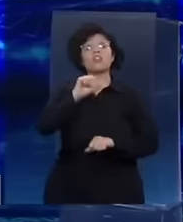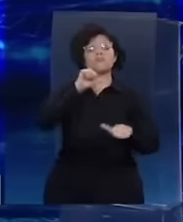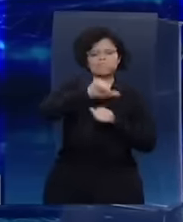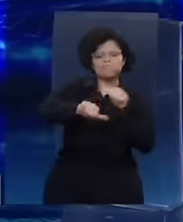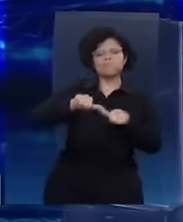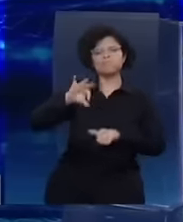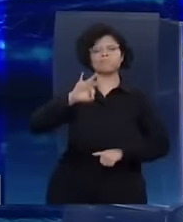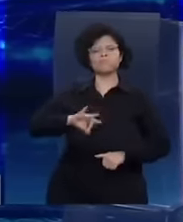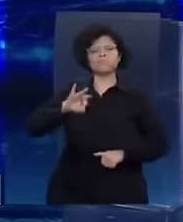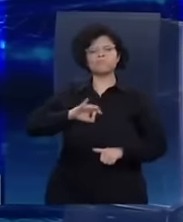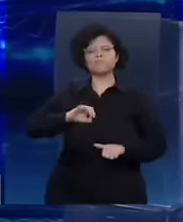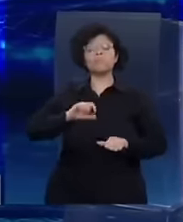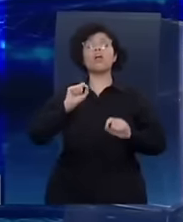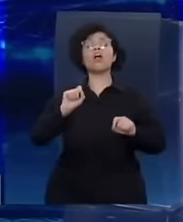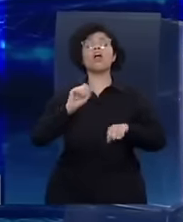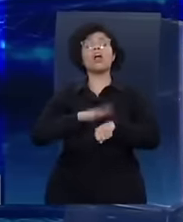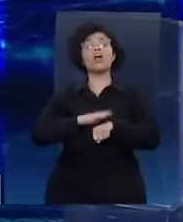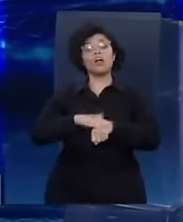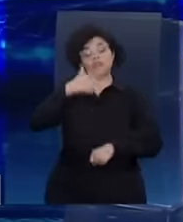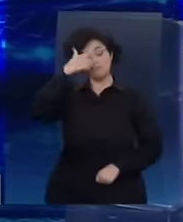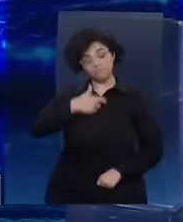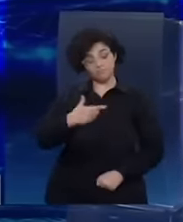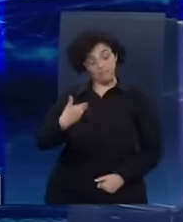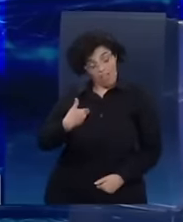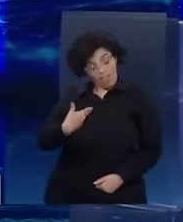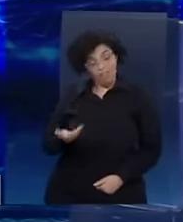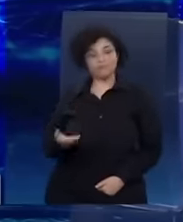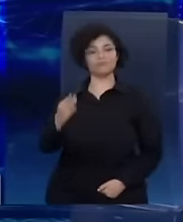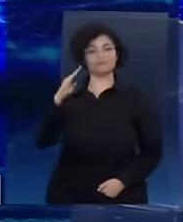aos professores do Brasil? Você está olhando para ele, Jair Bolsonaro,